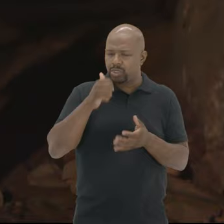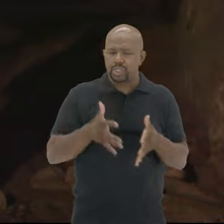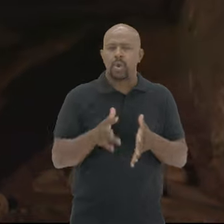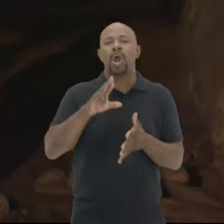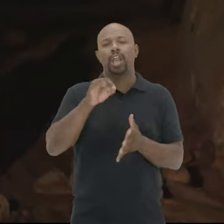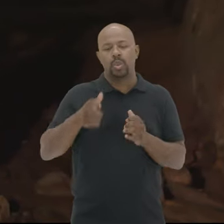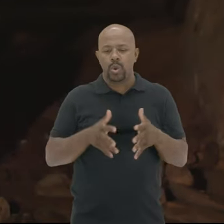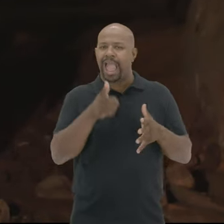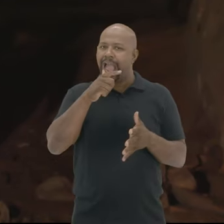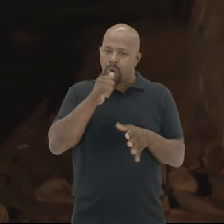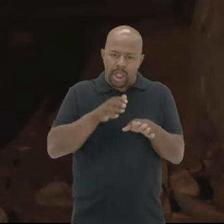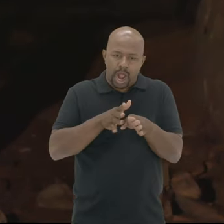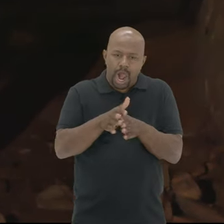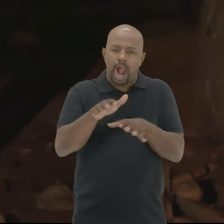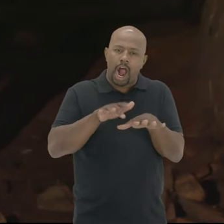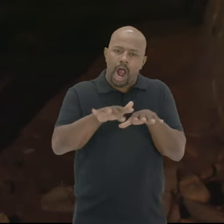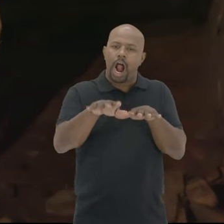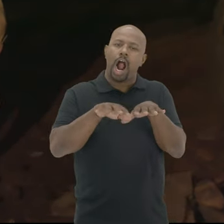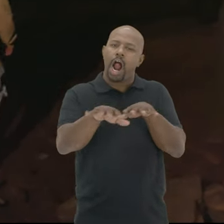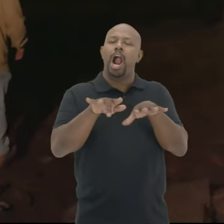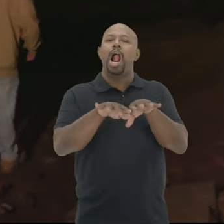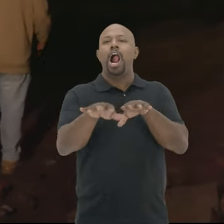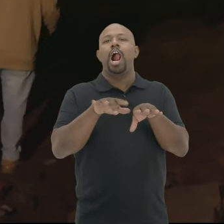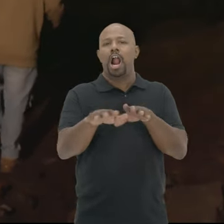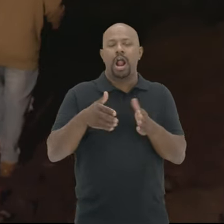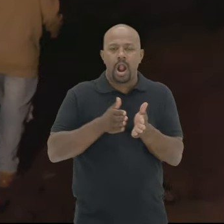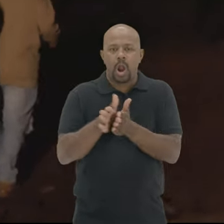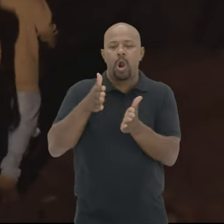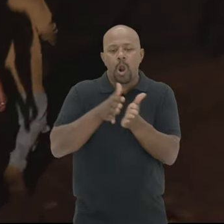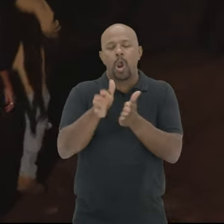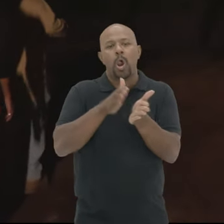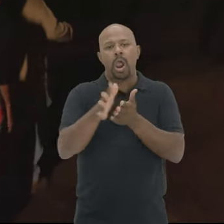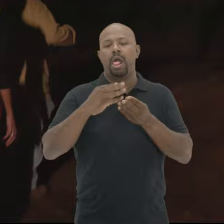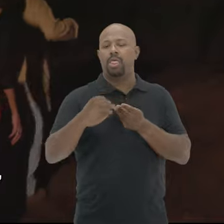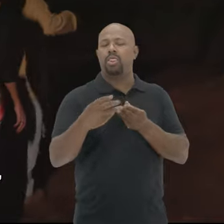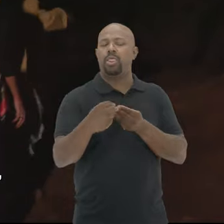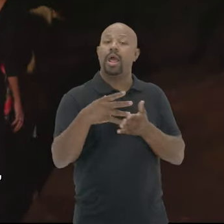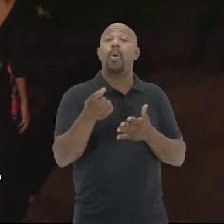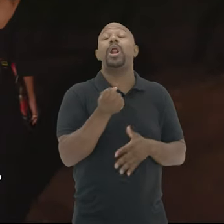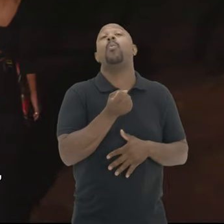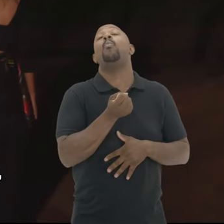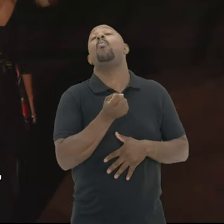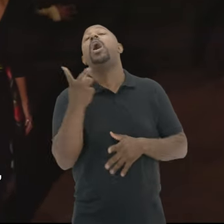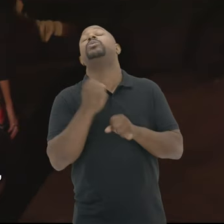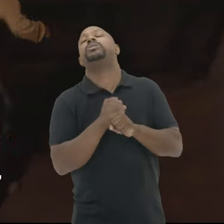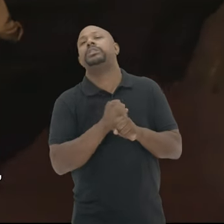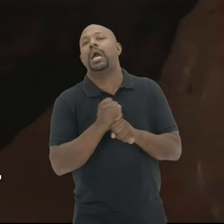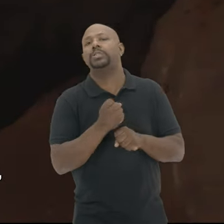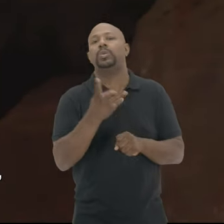né? Que tivesse a água Correndo e formando Gastando e formando E pela... Agora, o quanto